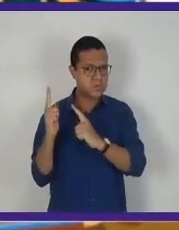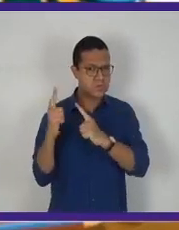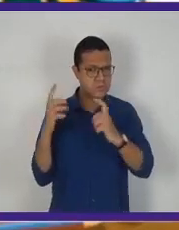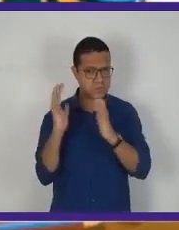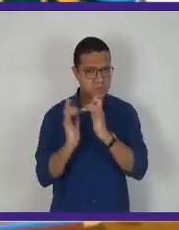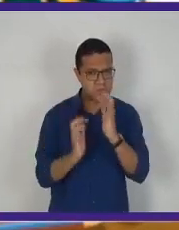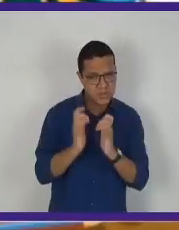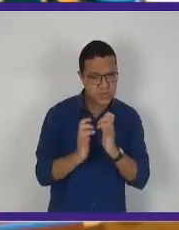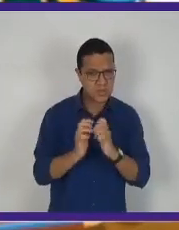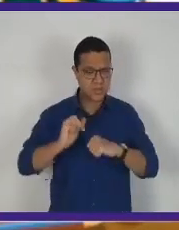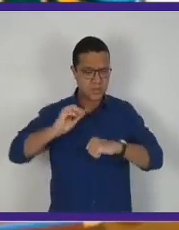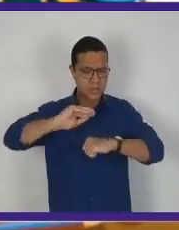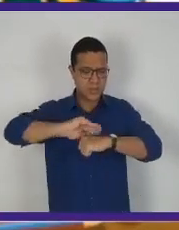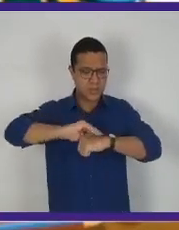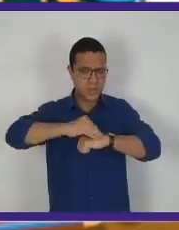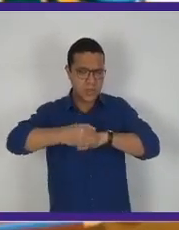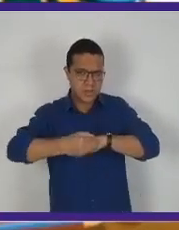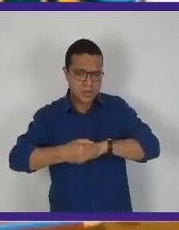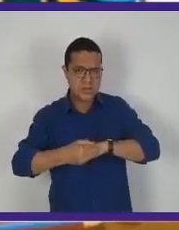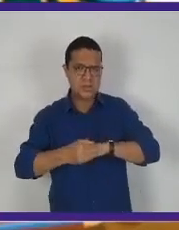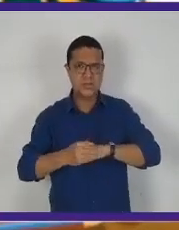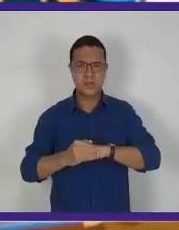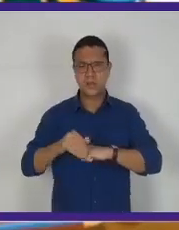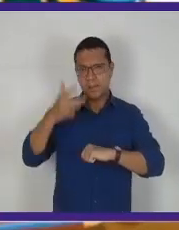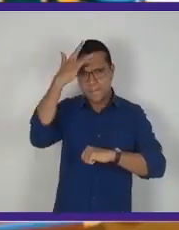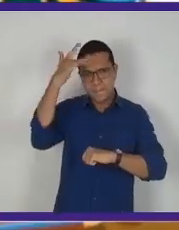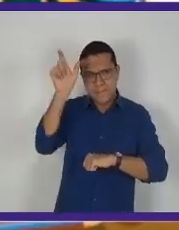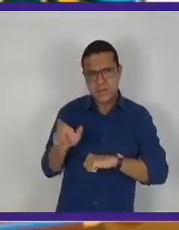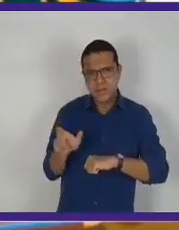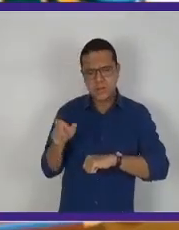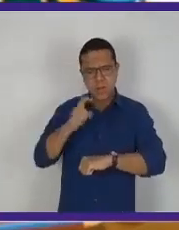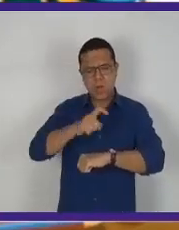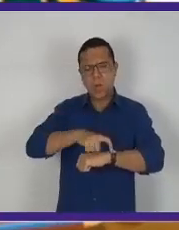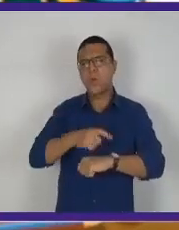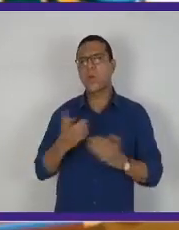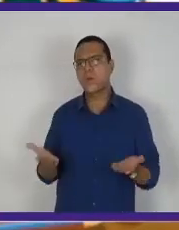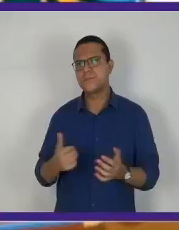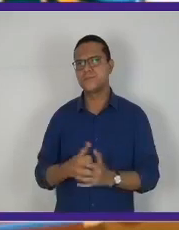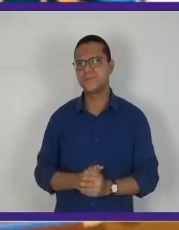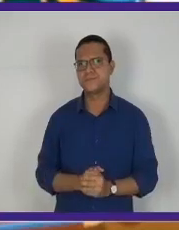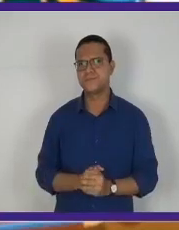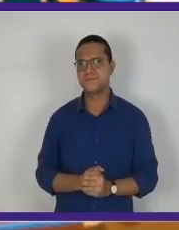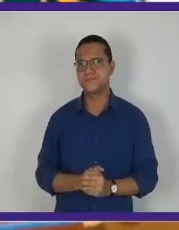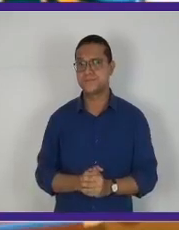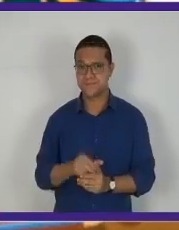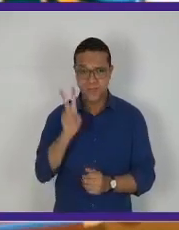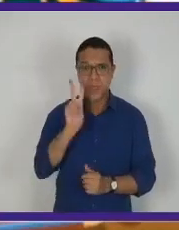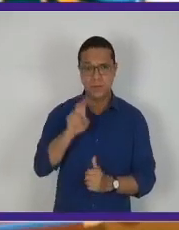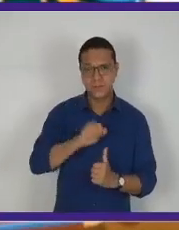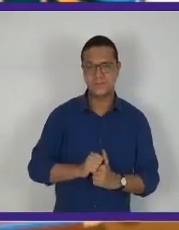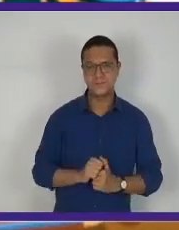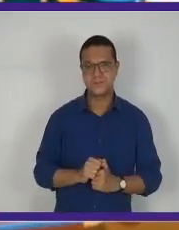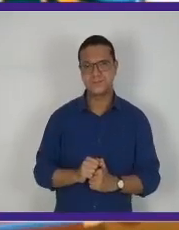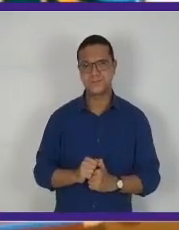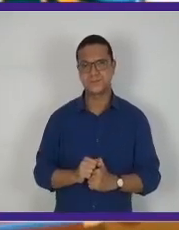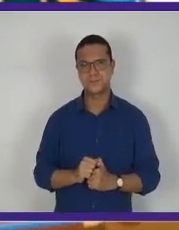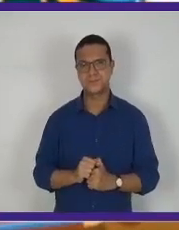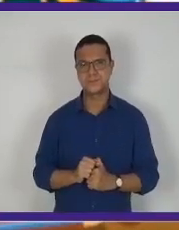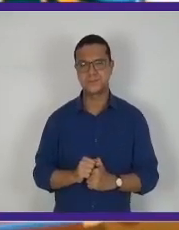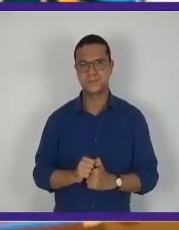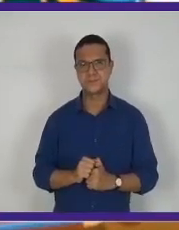dengue, gente ou a palavra hora. Vamos ver? Agora.